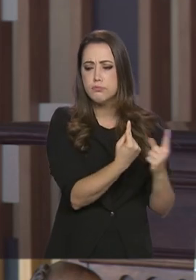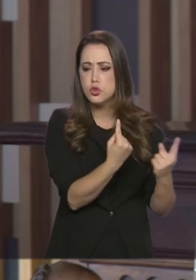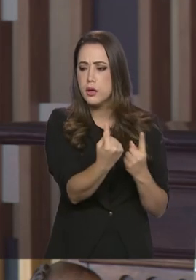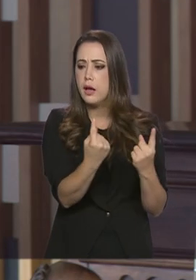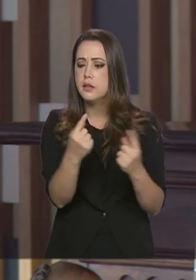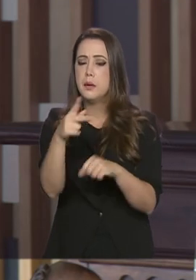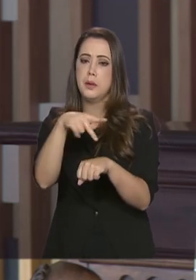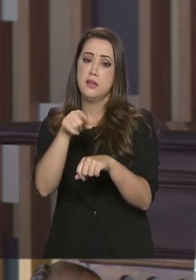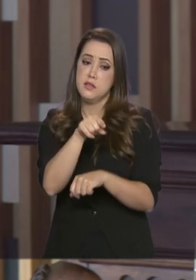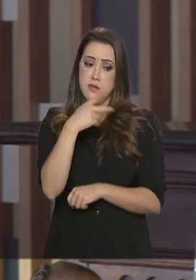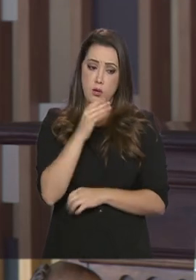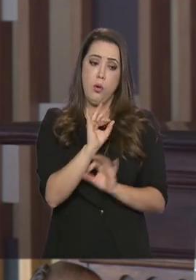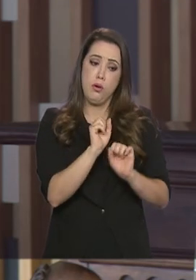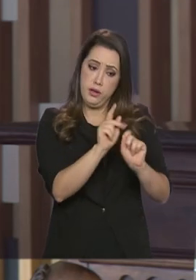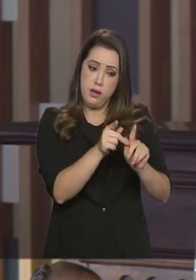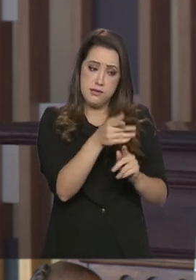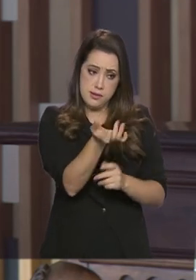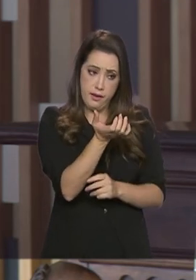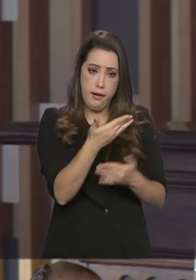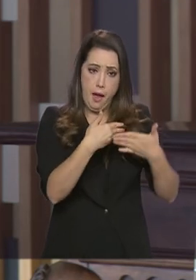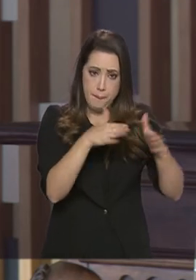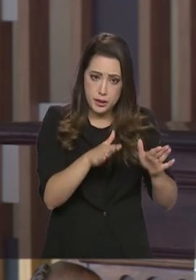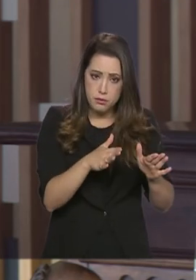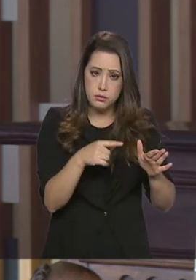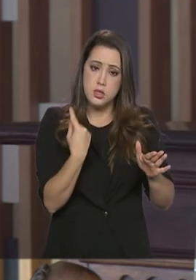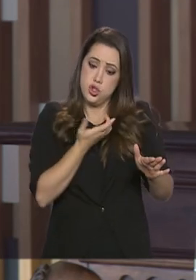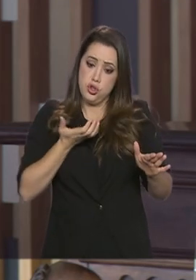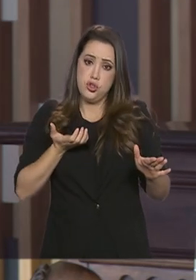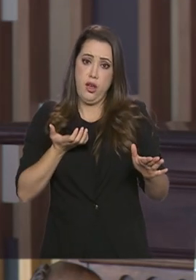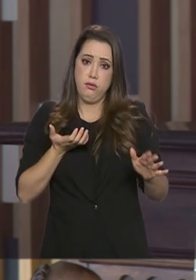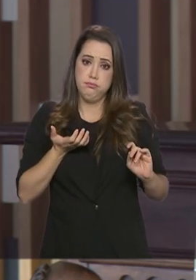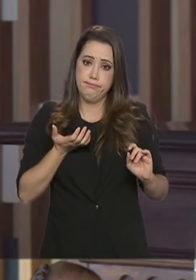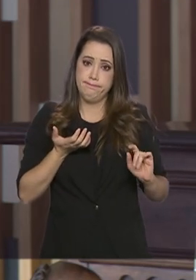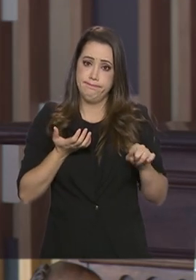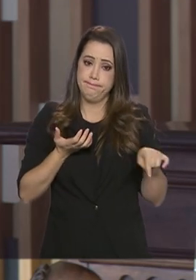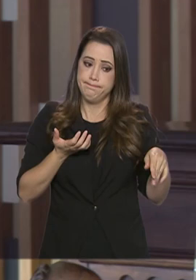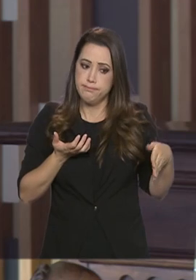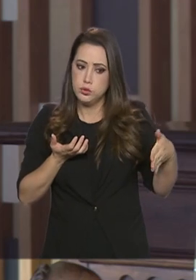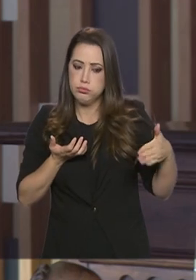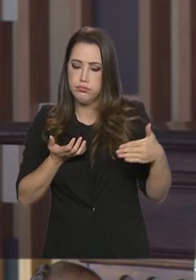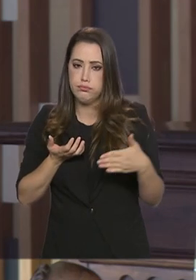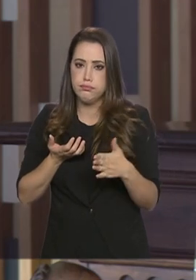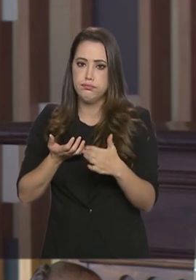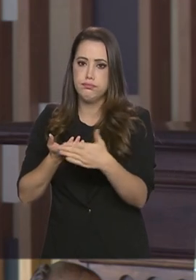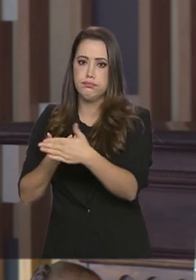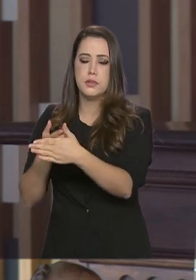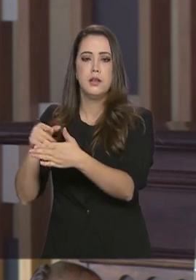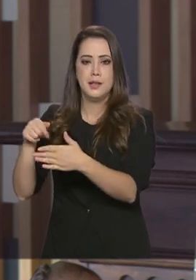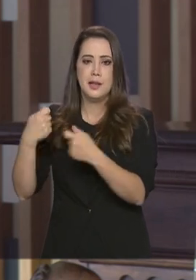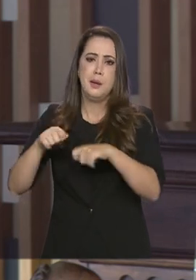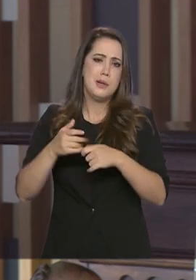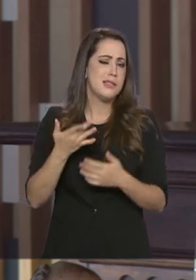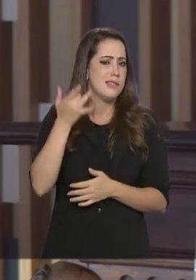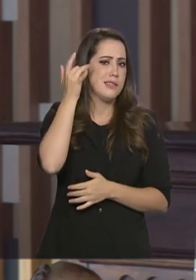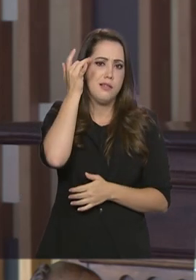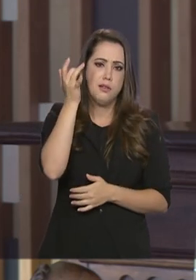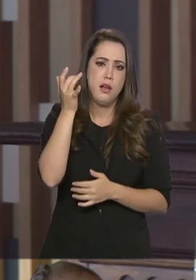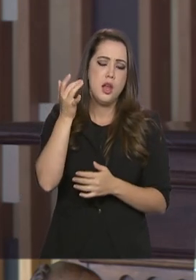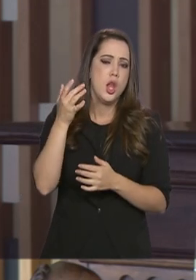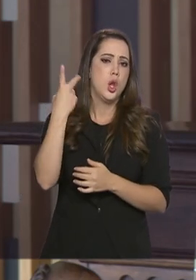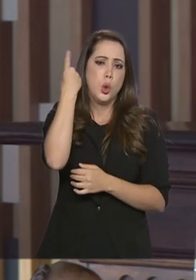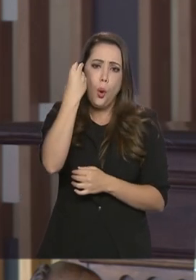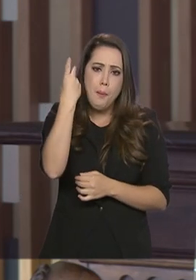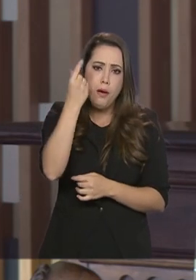quiserem abrir, nós estamos prontos para abrir. Porque achamos que essas populações de fronteira precisam já voltar à normalidade, esse comércio